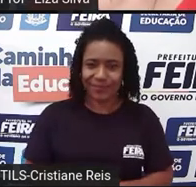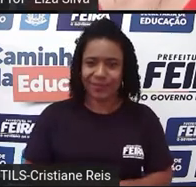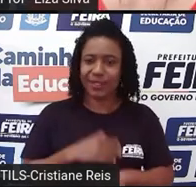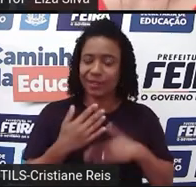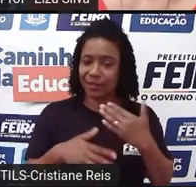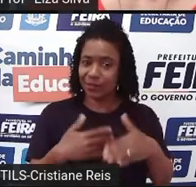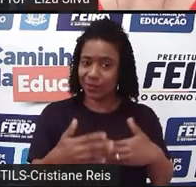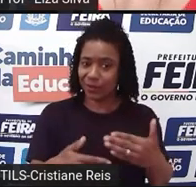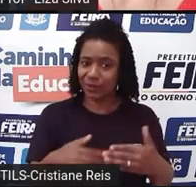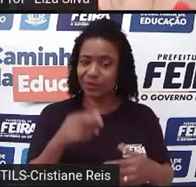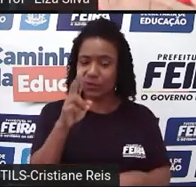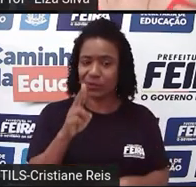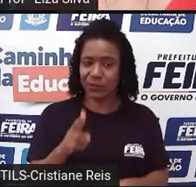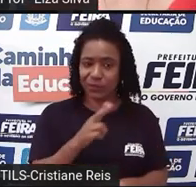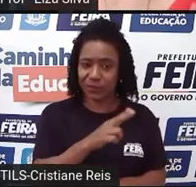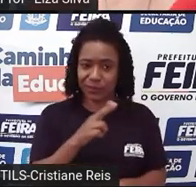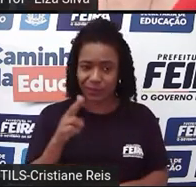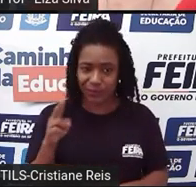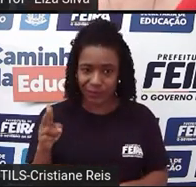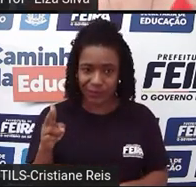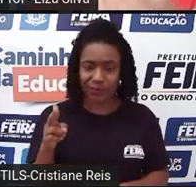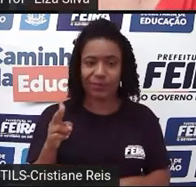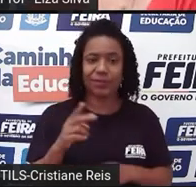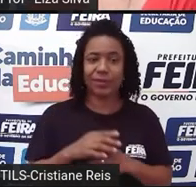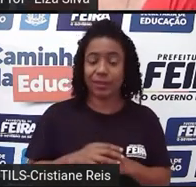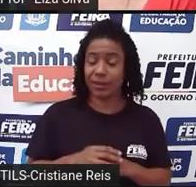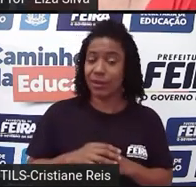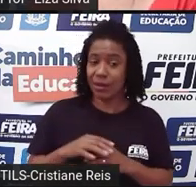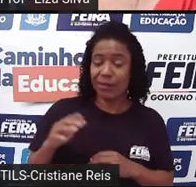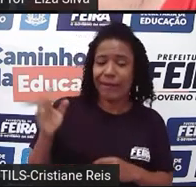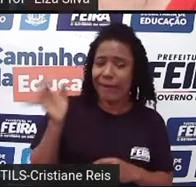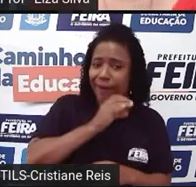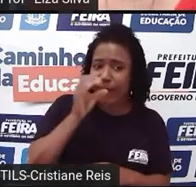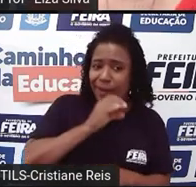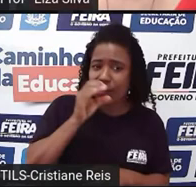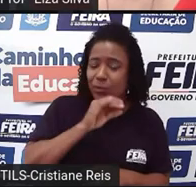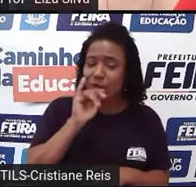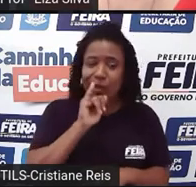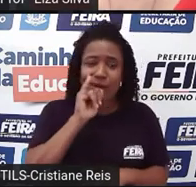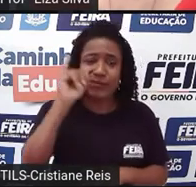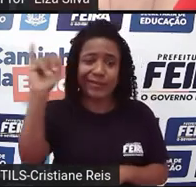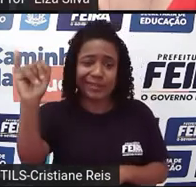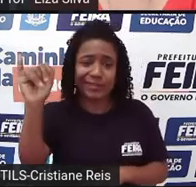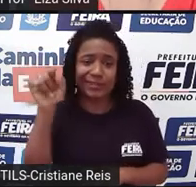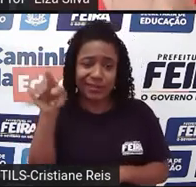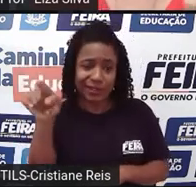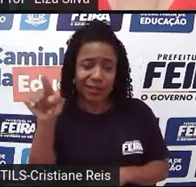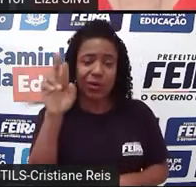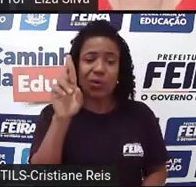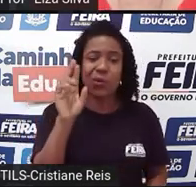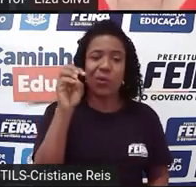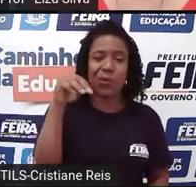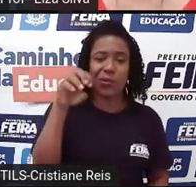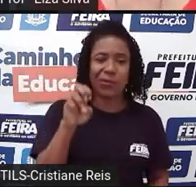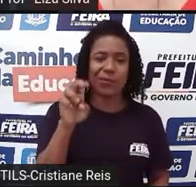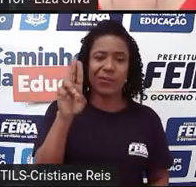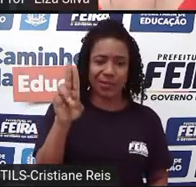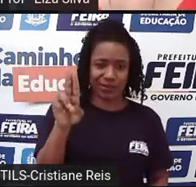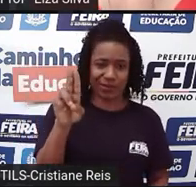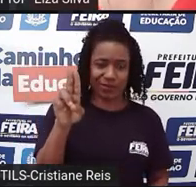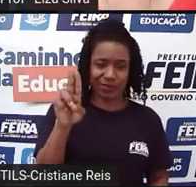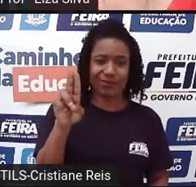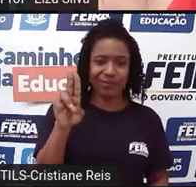o Frey Lawrence, então, ele pede alguém para avisar a Romeu sobre o plano, só que Romeu fica sabendo antes